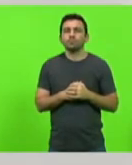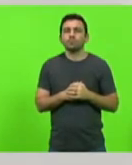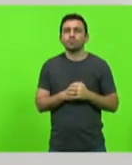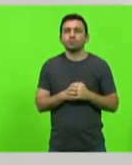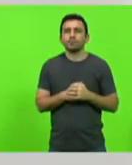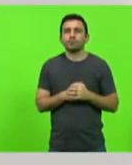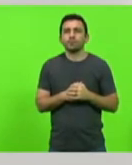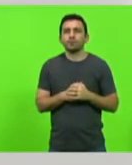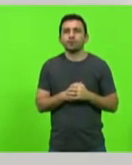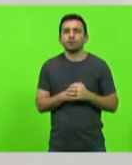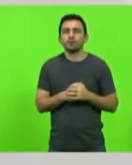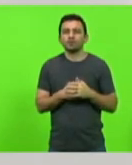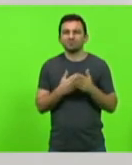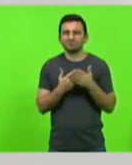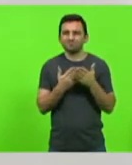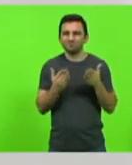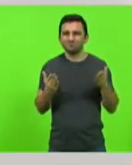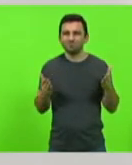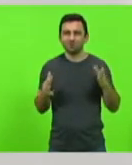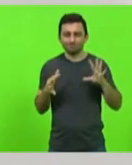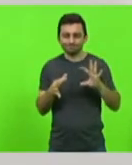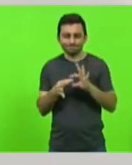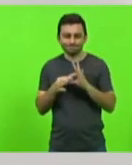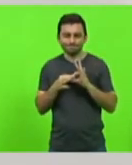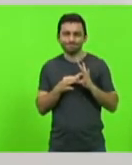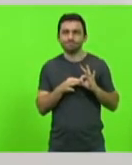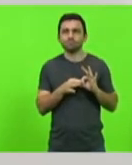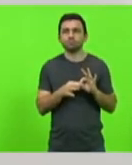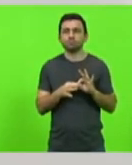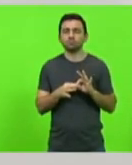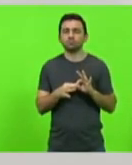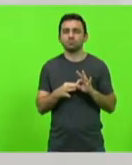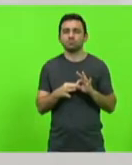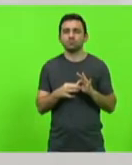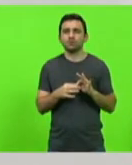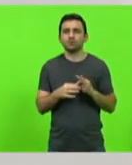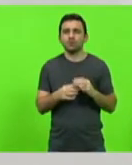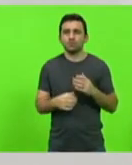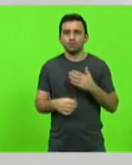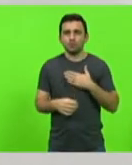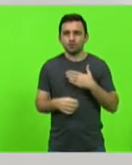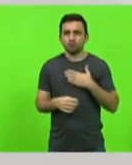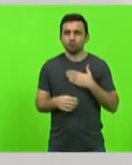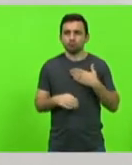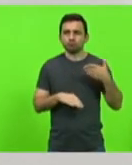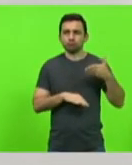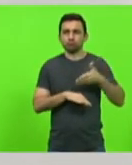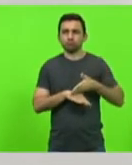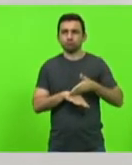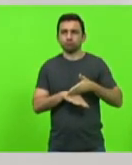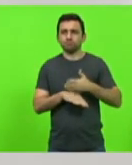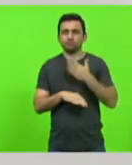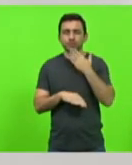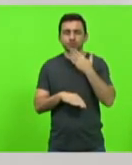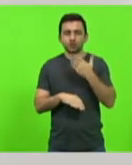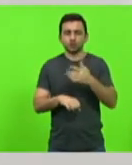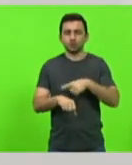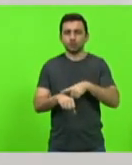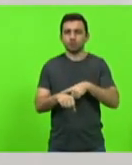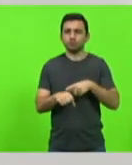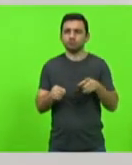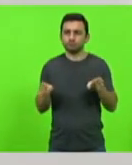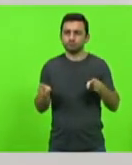todo esse conjunto que me faz estar aqui, de ter pedido esse momento de estar aqui,